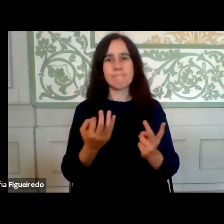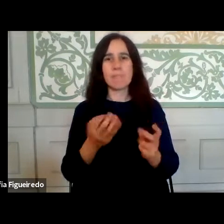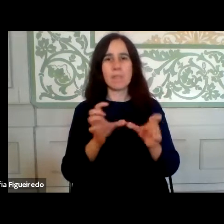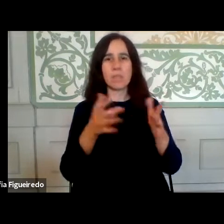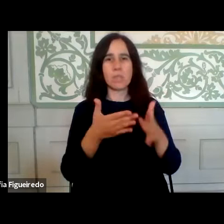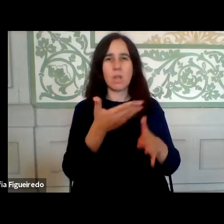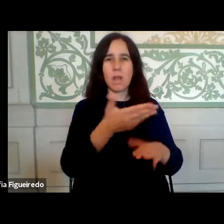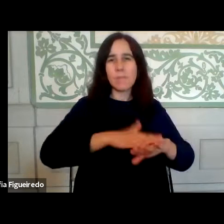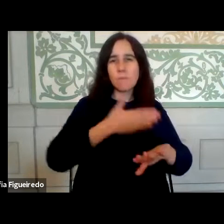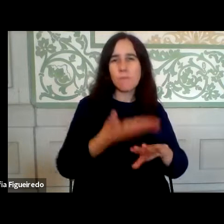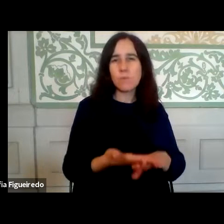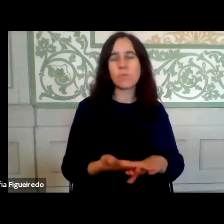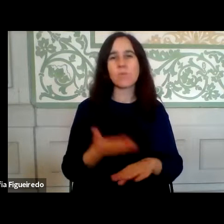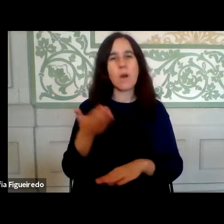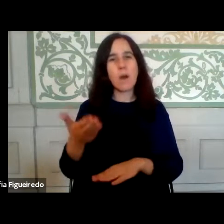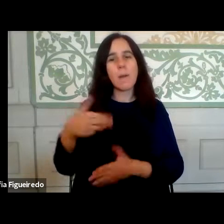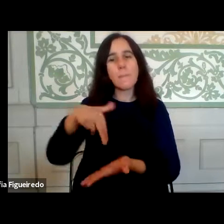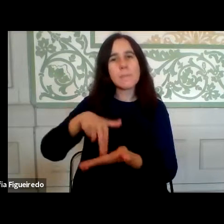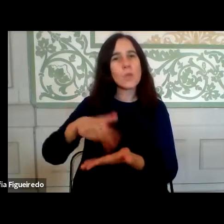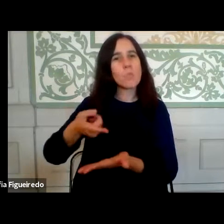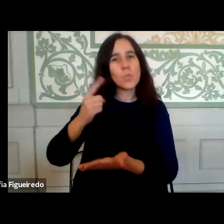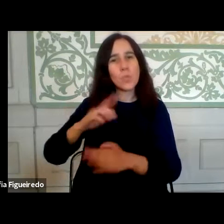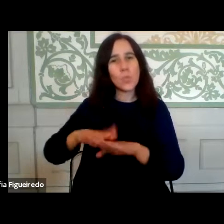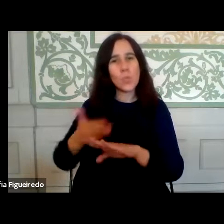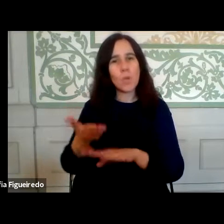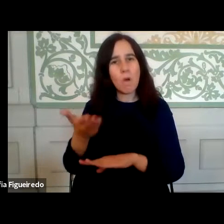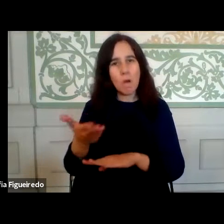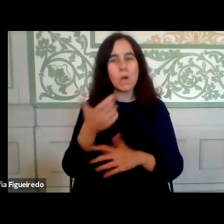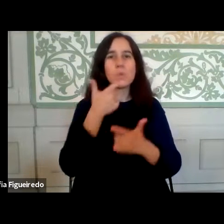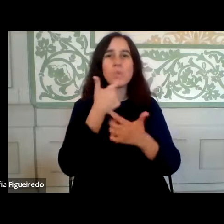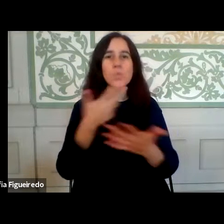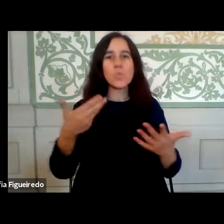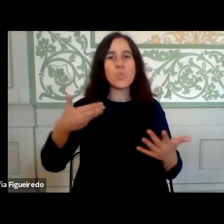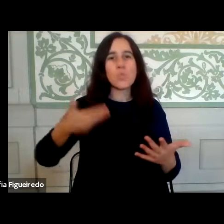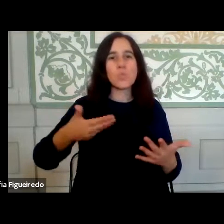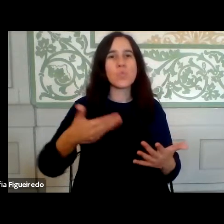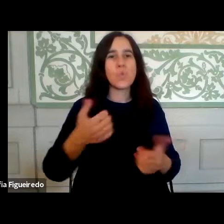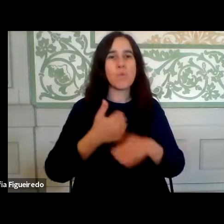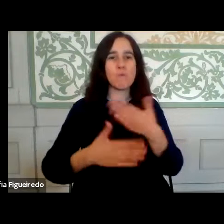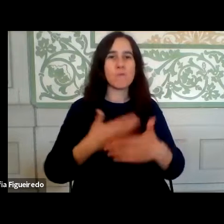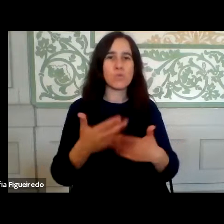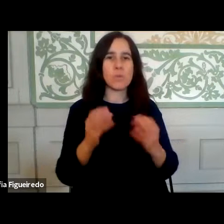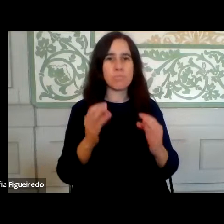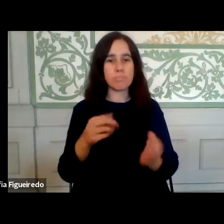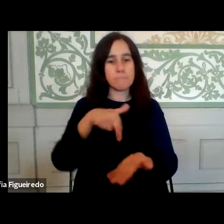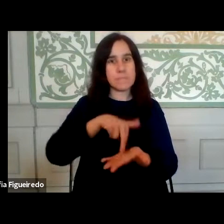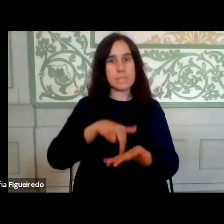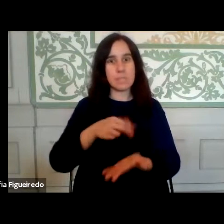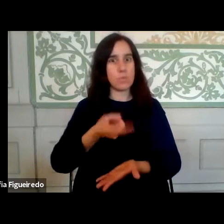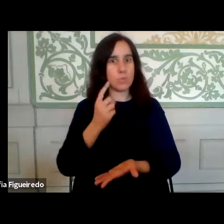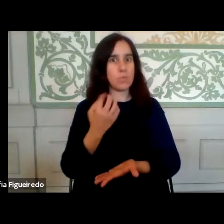digitais, dos canais não presenciais, em tudo aquilo que foi possível de funcionar num modo não presencial,